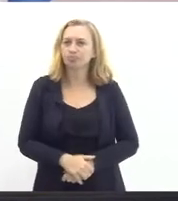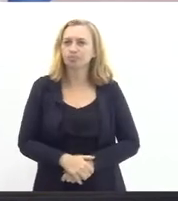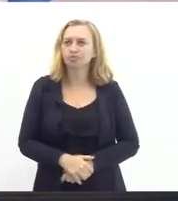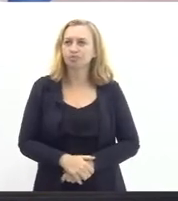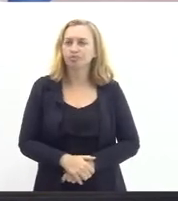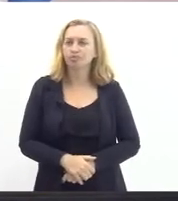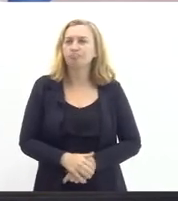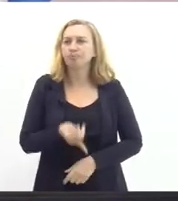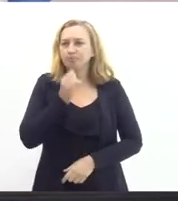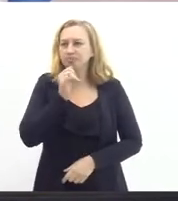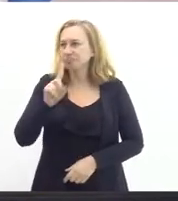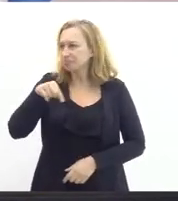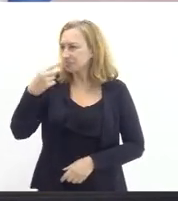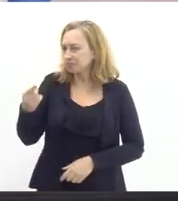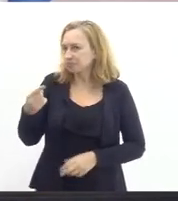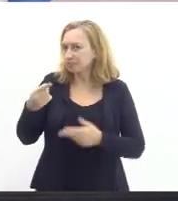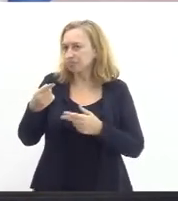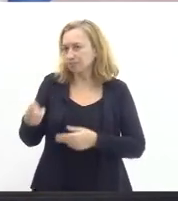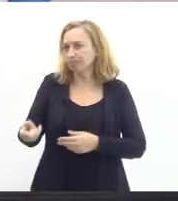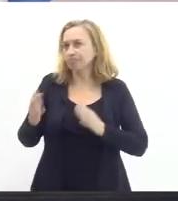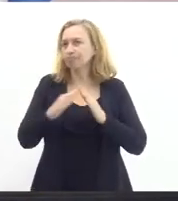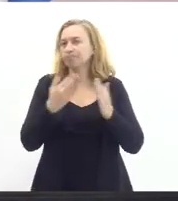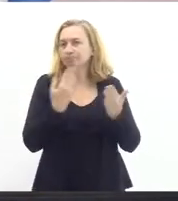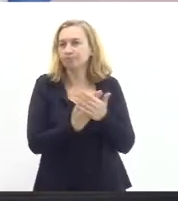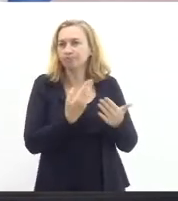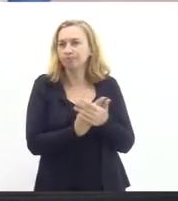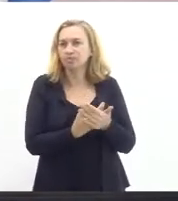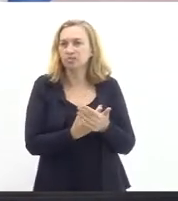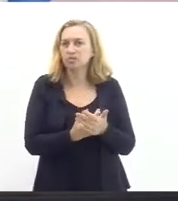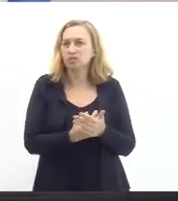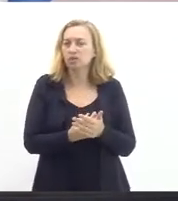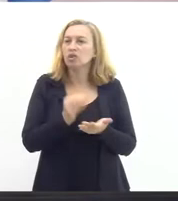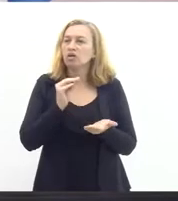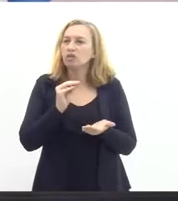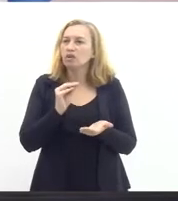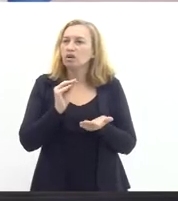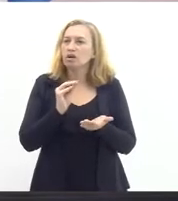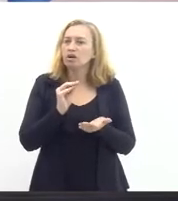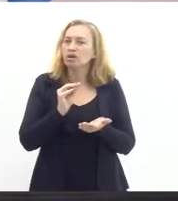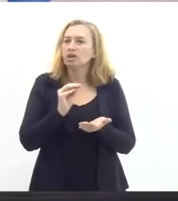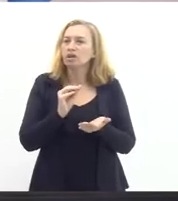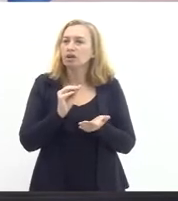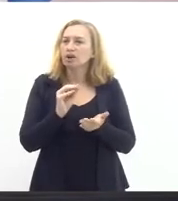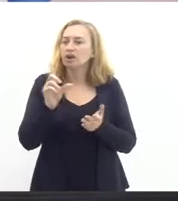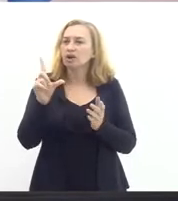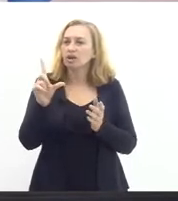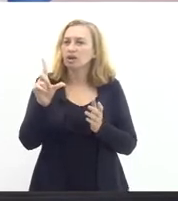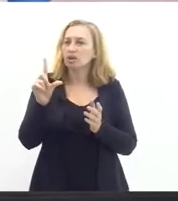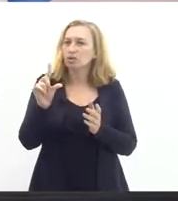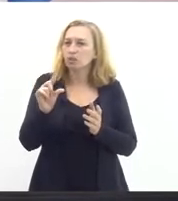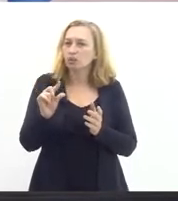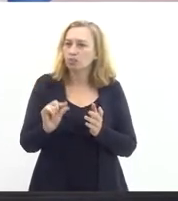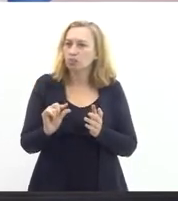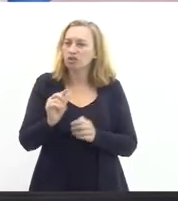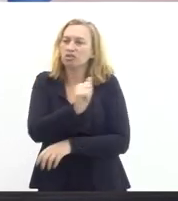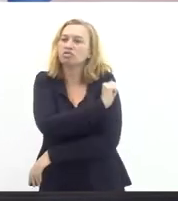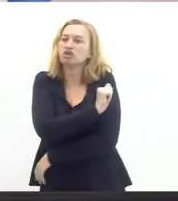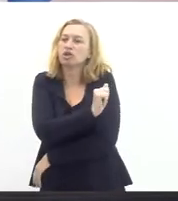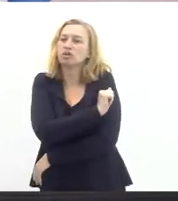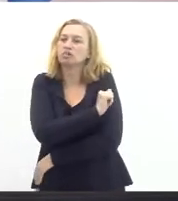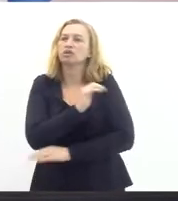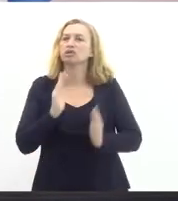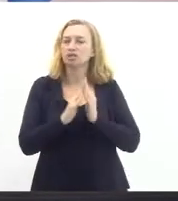como exemplos bastante concretos do que é uma desidratação, do que é um redimensionamento da nossa rede de educação profissional.